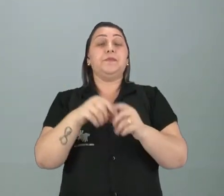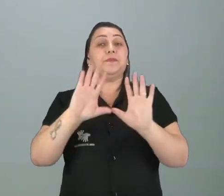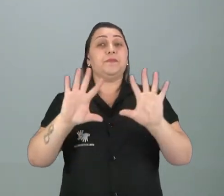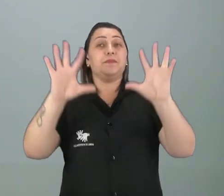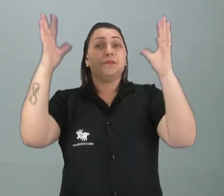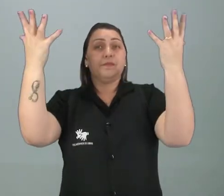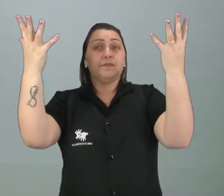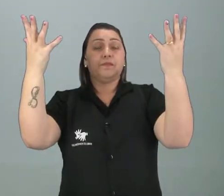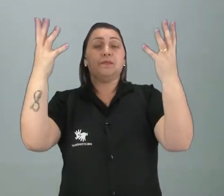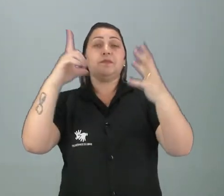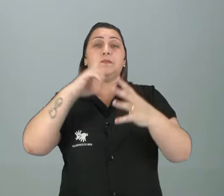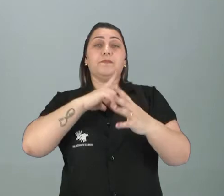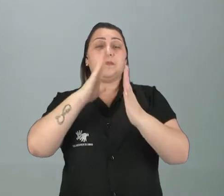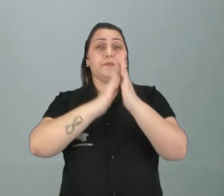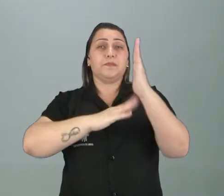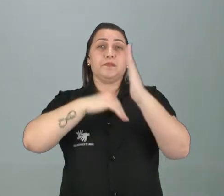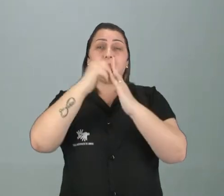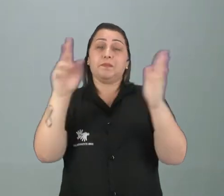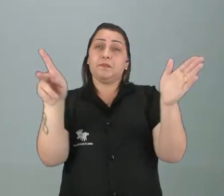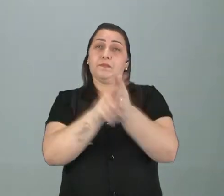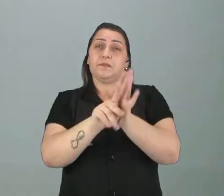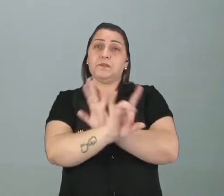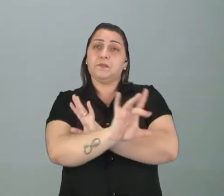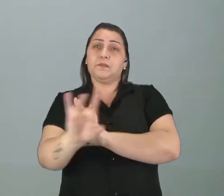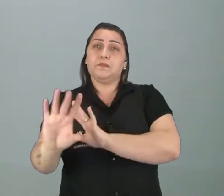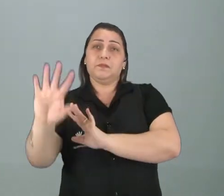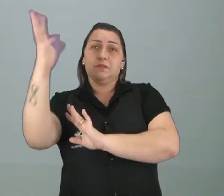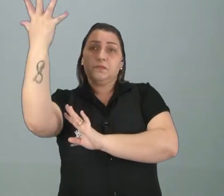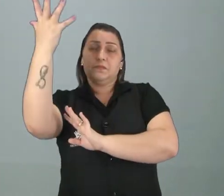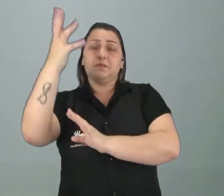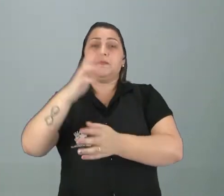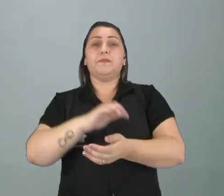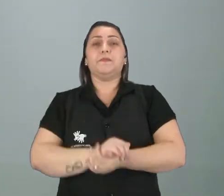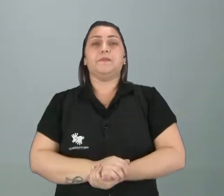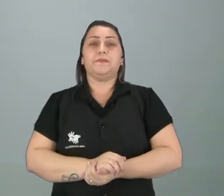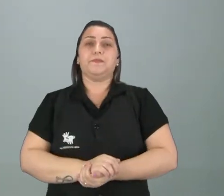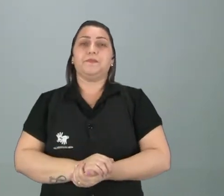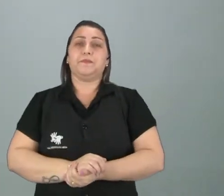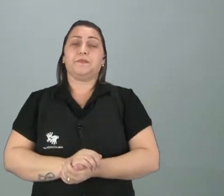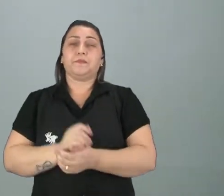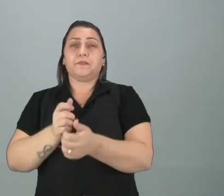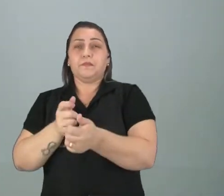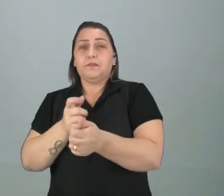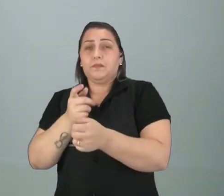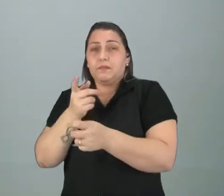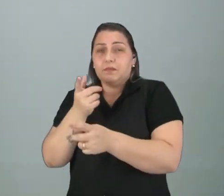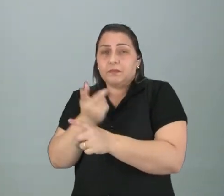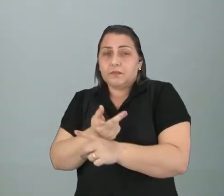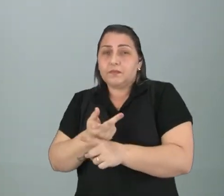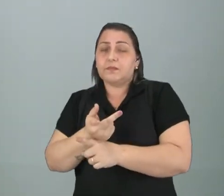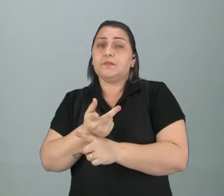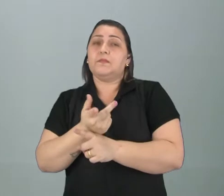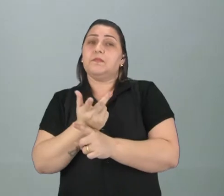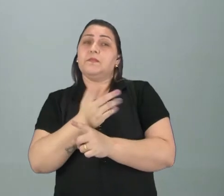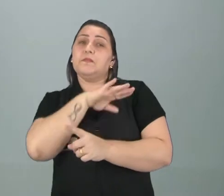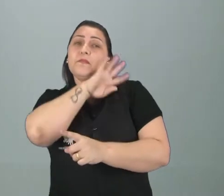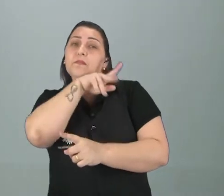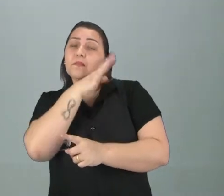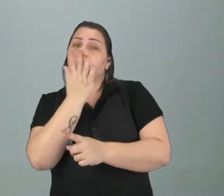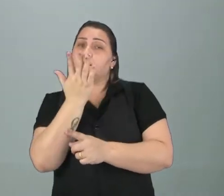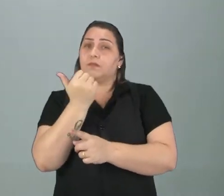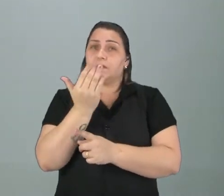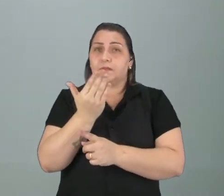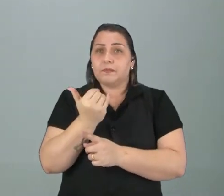festas deles. Eles têm pinturas específicas da caça. Então, existem